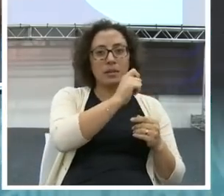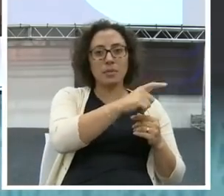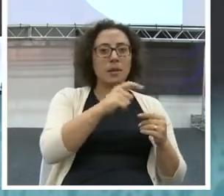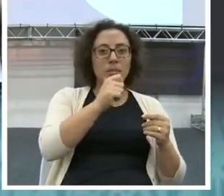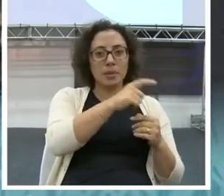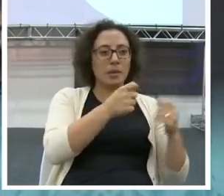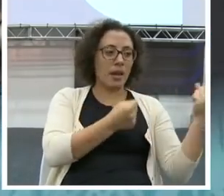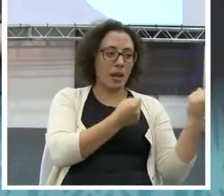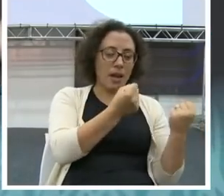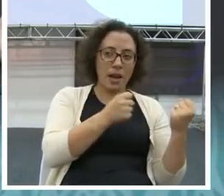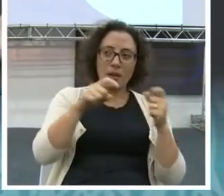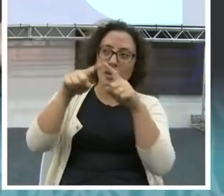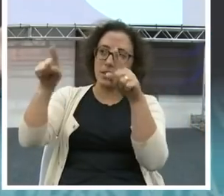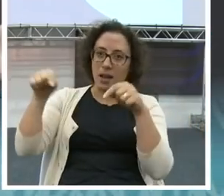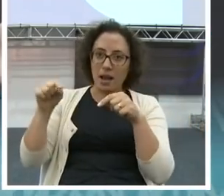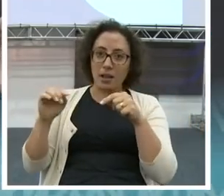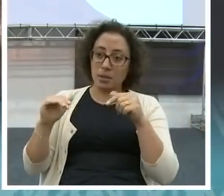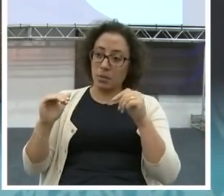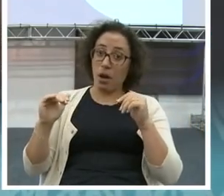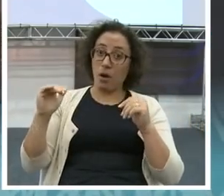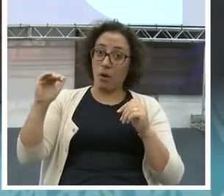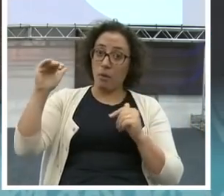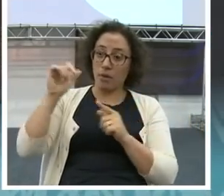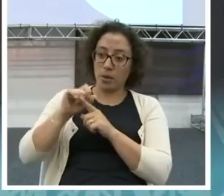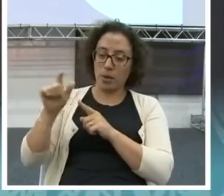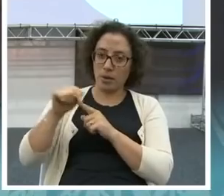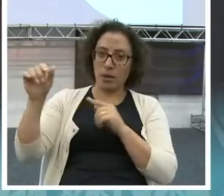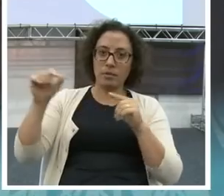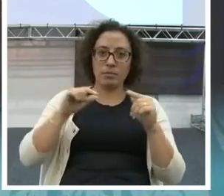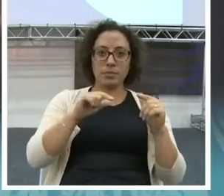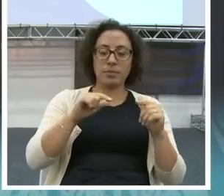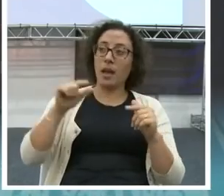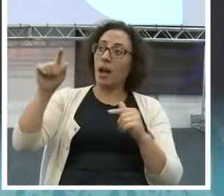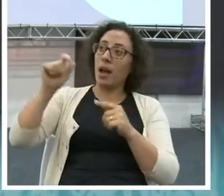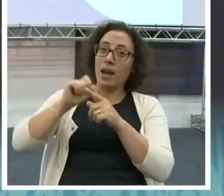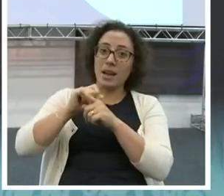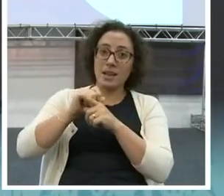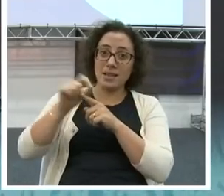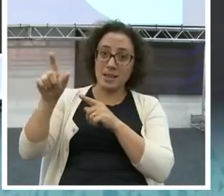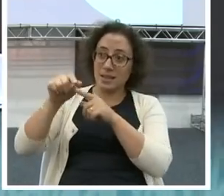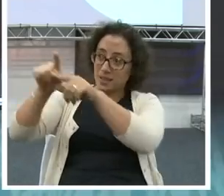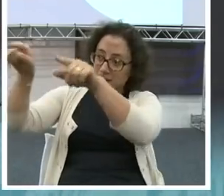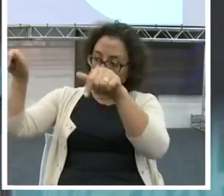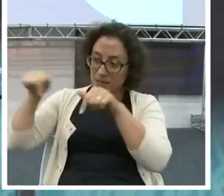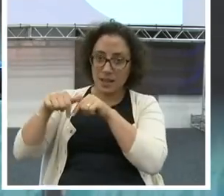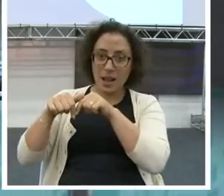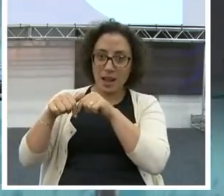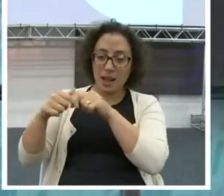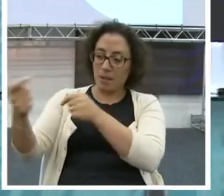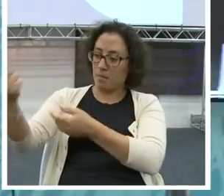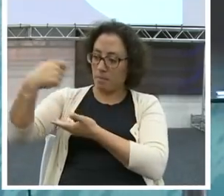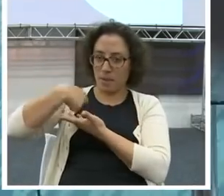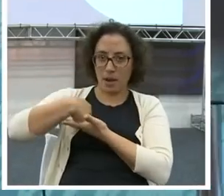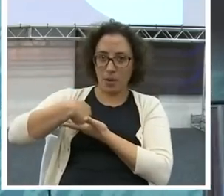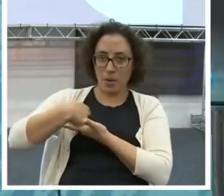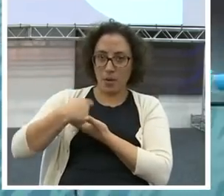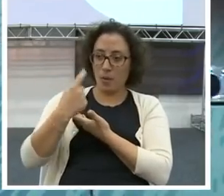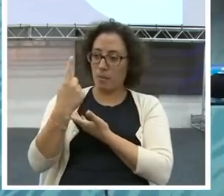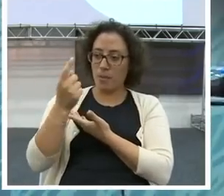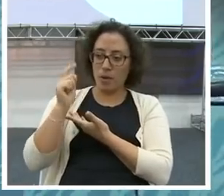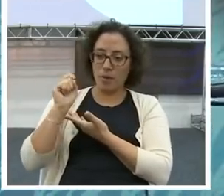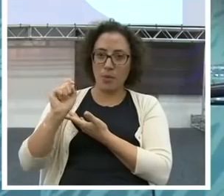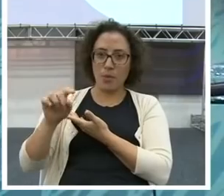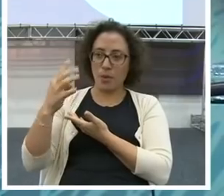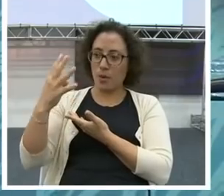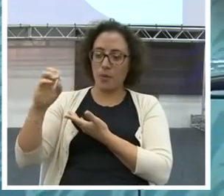que continuou R$,00 de parcela, ele recebeu R$.400,00 de aluguel. Então, ele pagou o carro